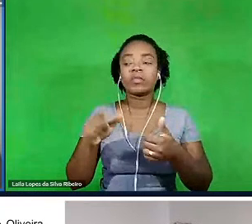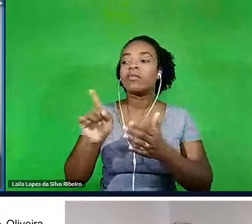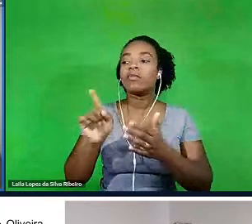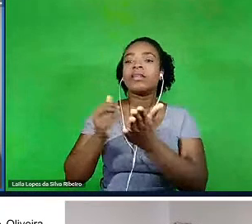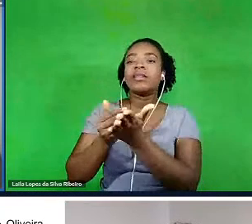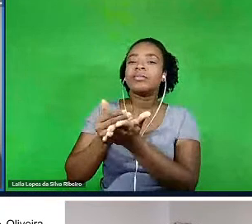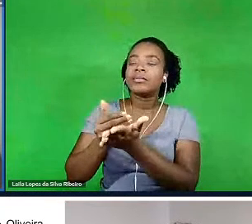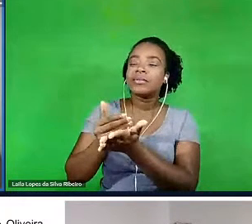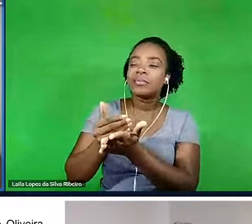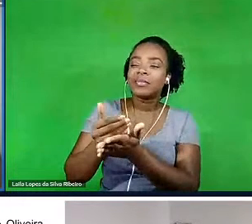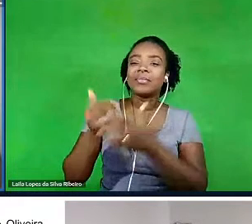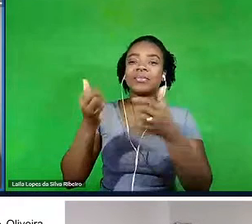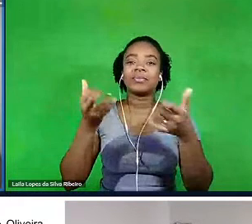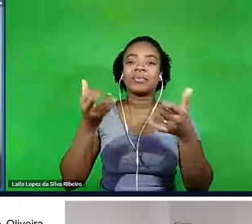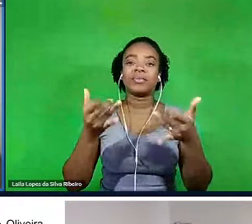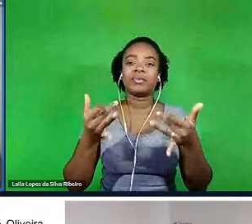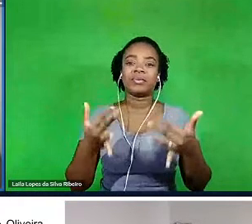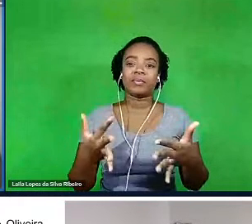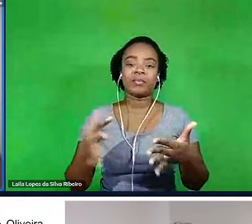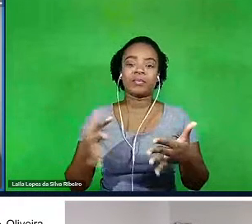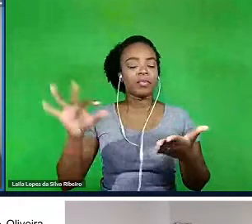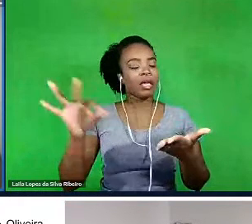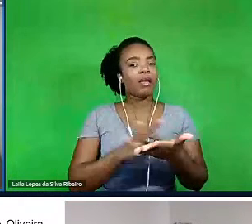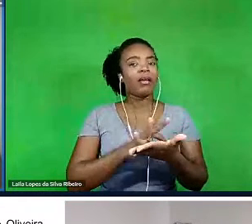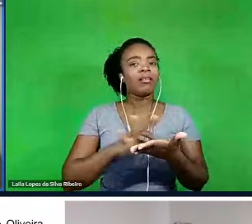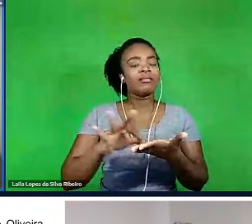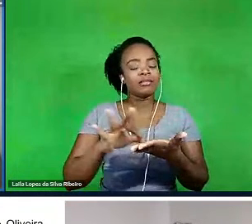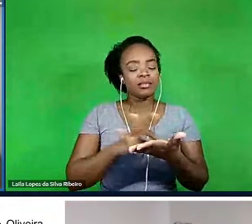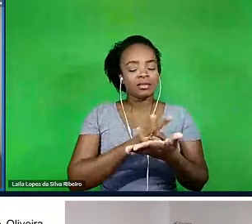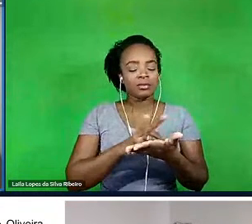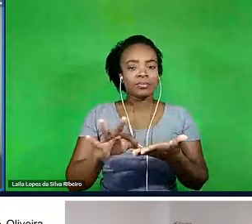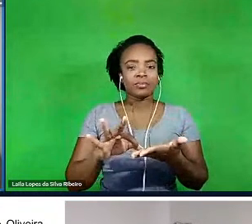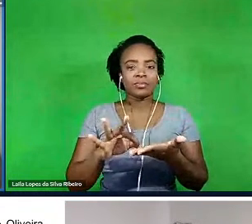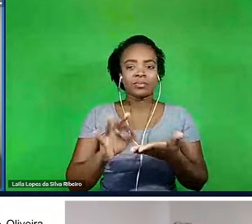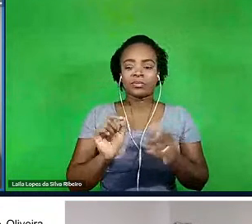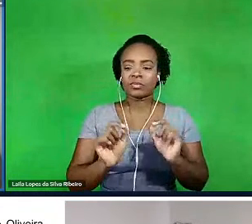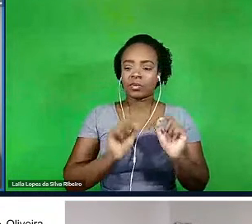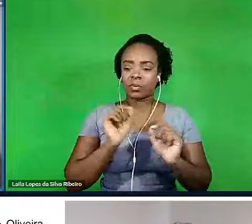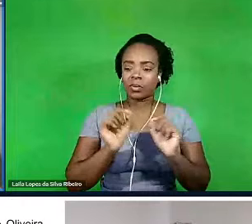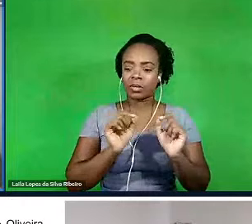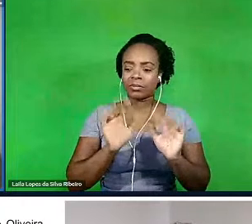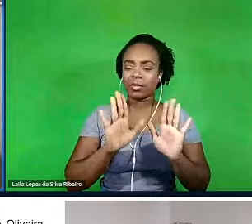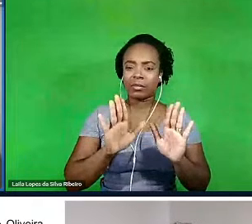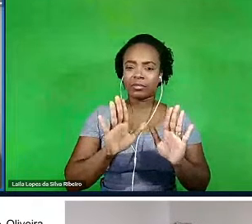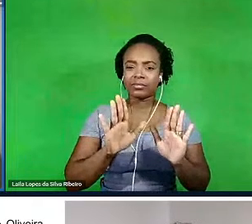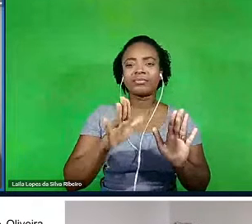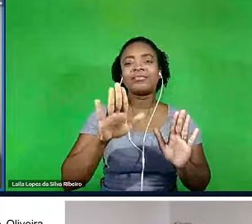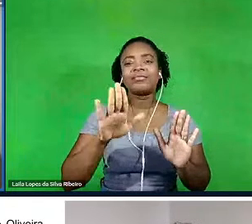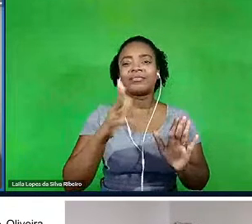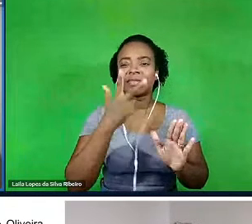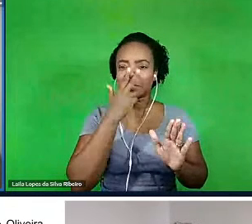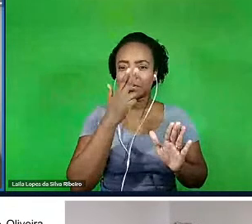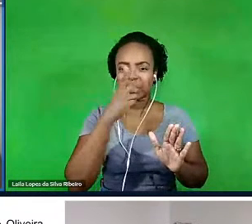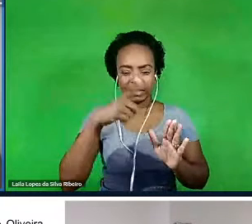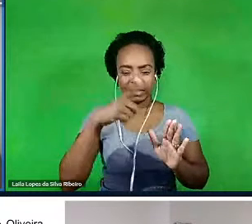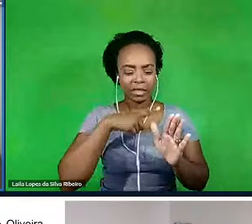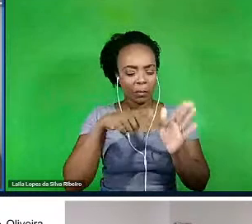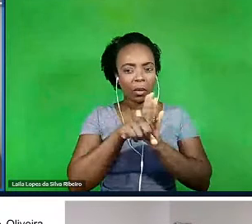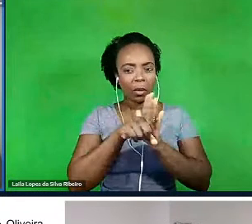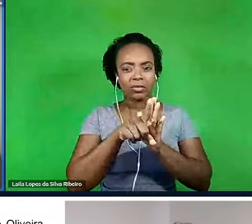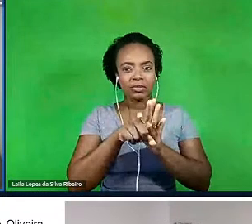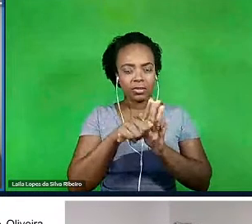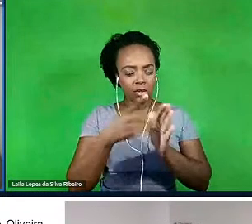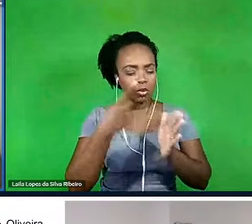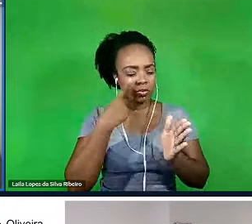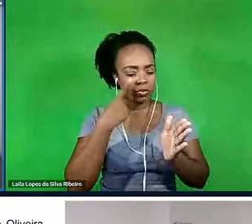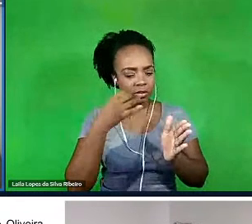o que é essa crítica, me parece que chegou uma pergunta aqui, deixa eu só verificar e confirmar,